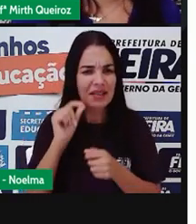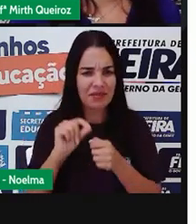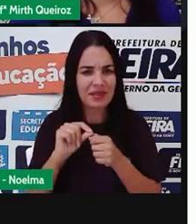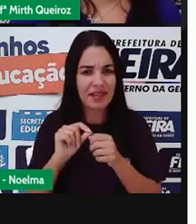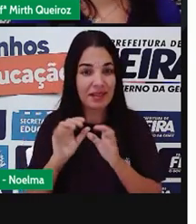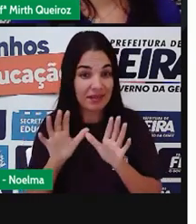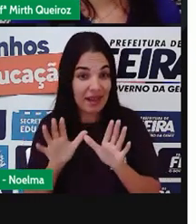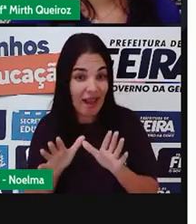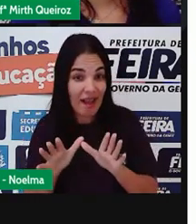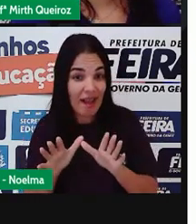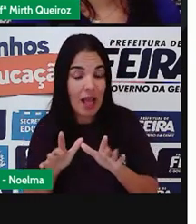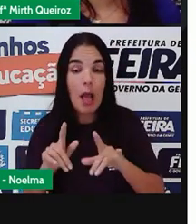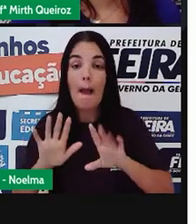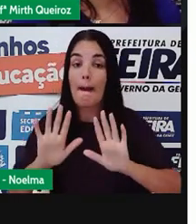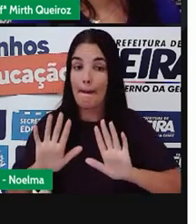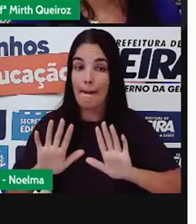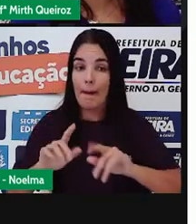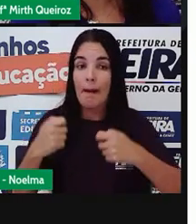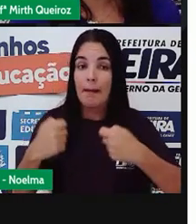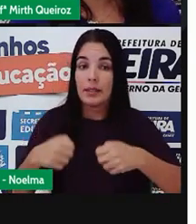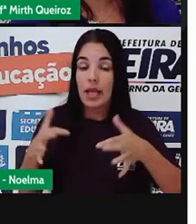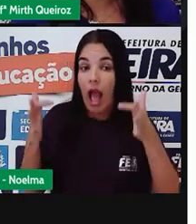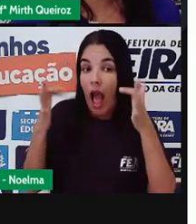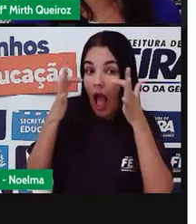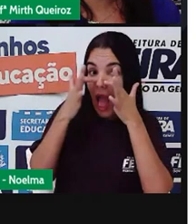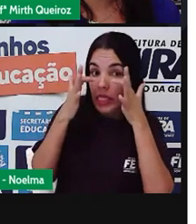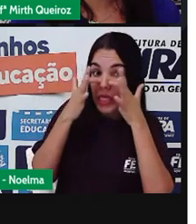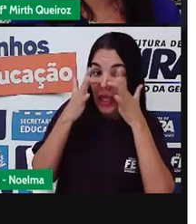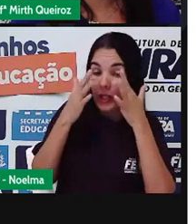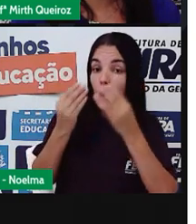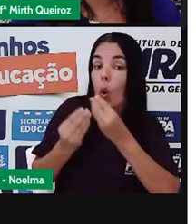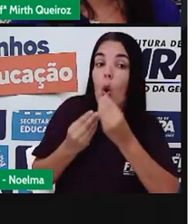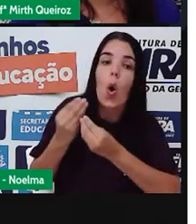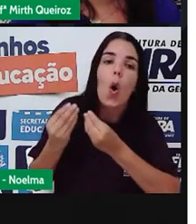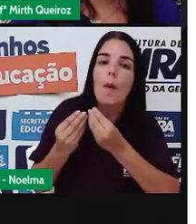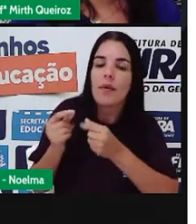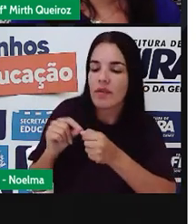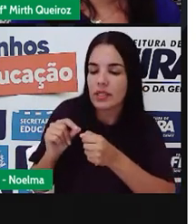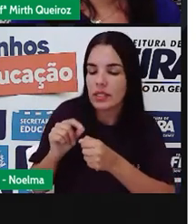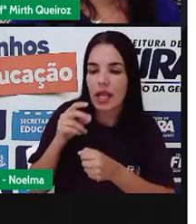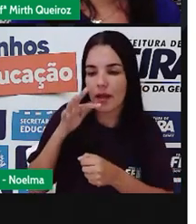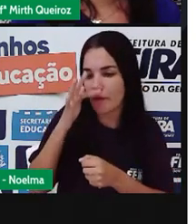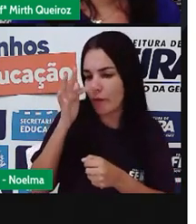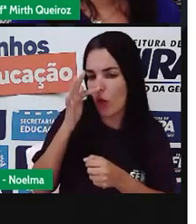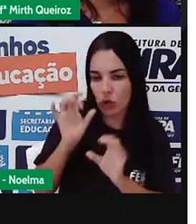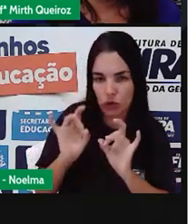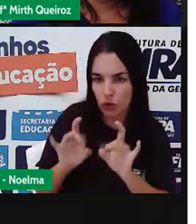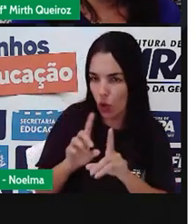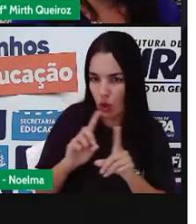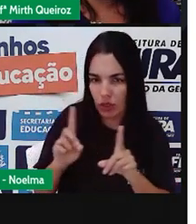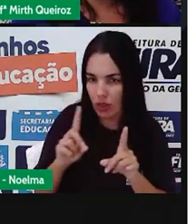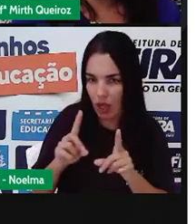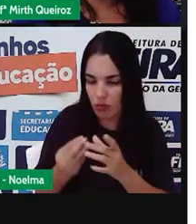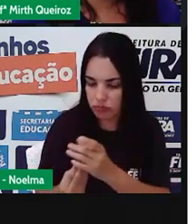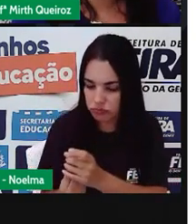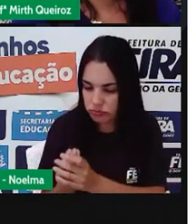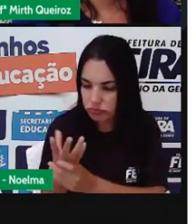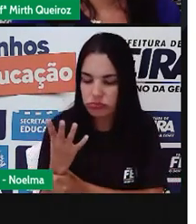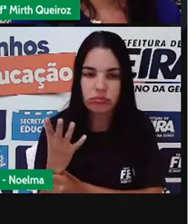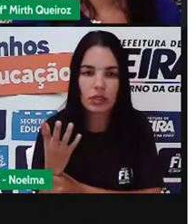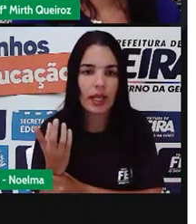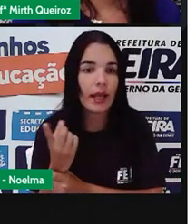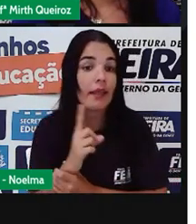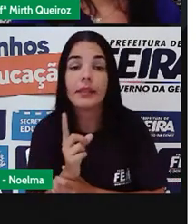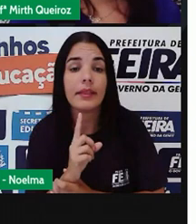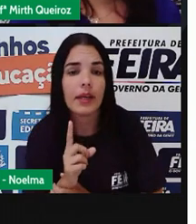que vocês fiquem atentos. Não é só como fazer a mudinha de rosa. Não é a muda de rosa o nosso